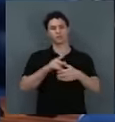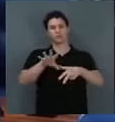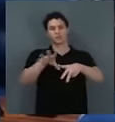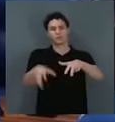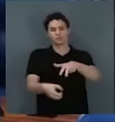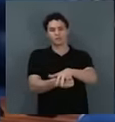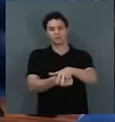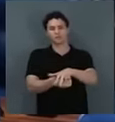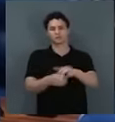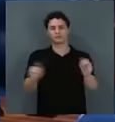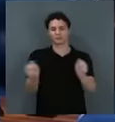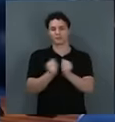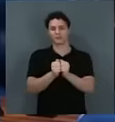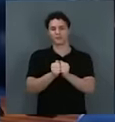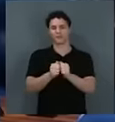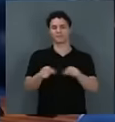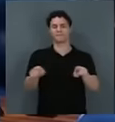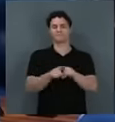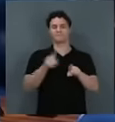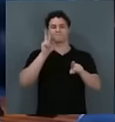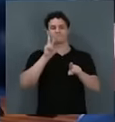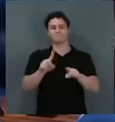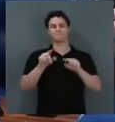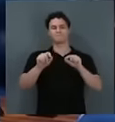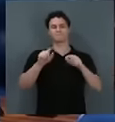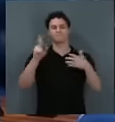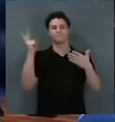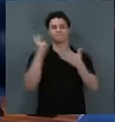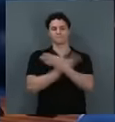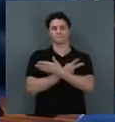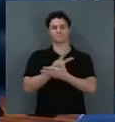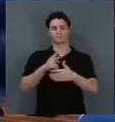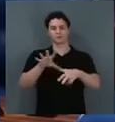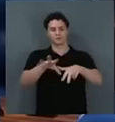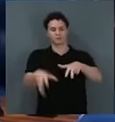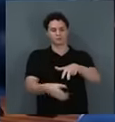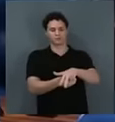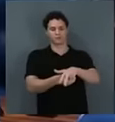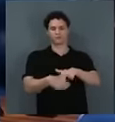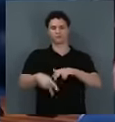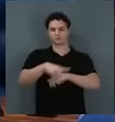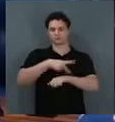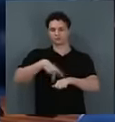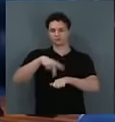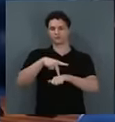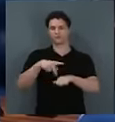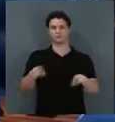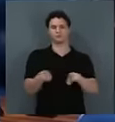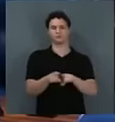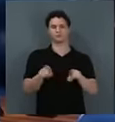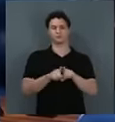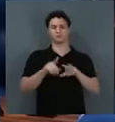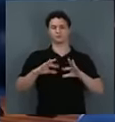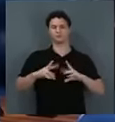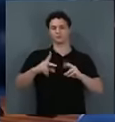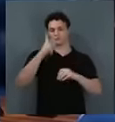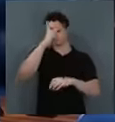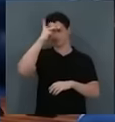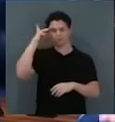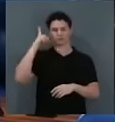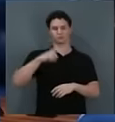Lava Jato. Gente, olha o que aconteceu com a corrupção nesse país, todas essas pessoas foram